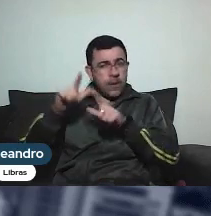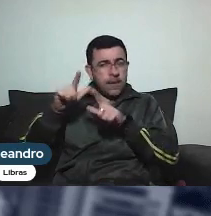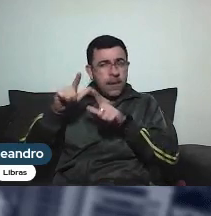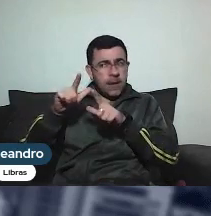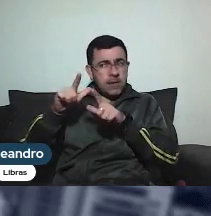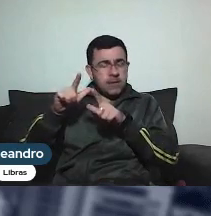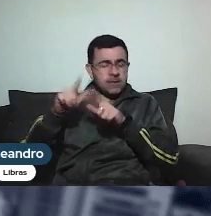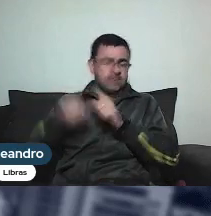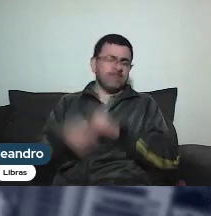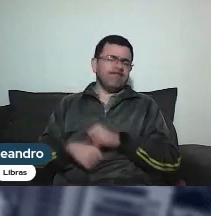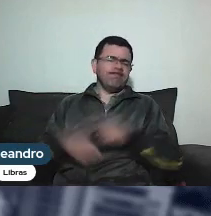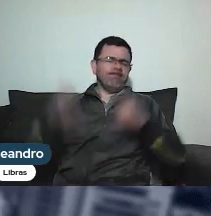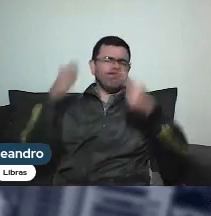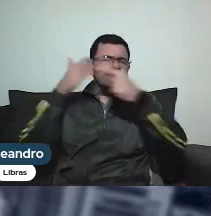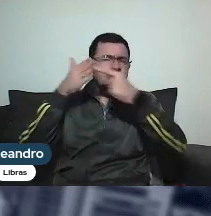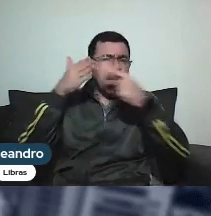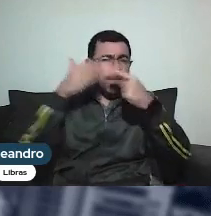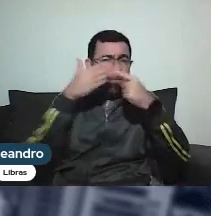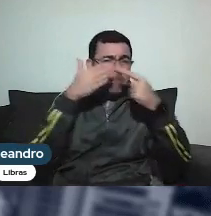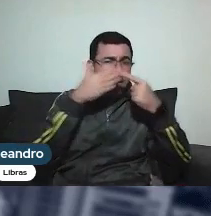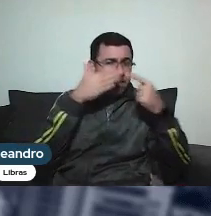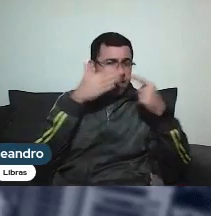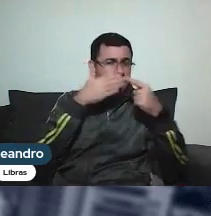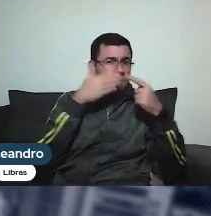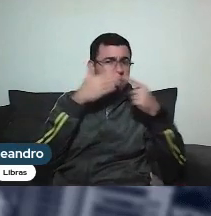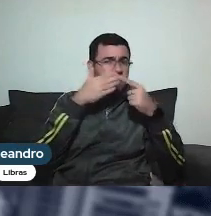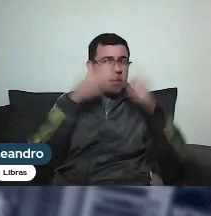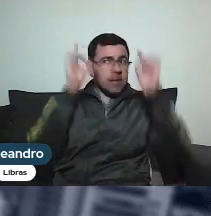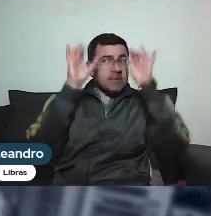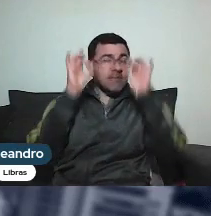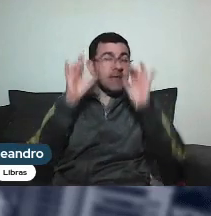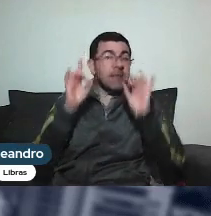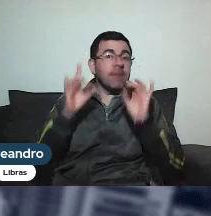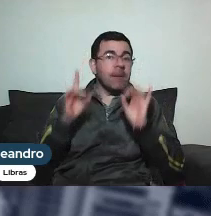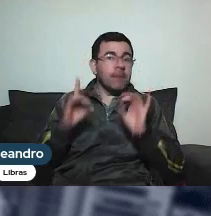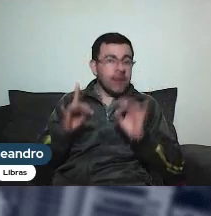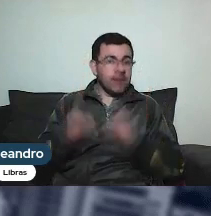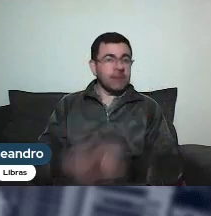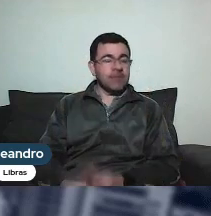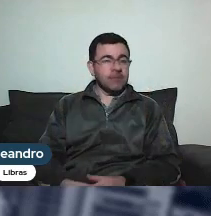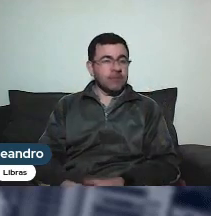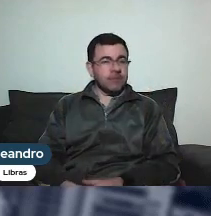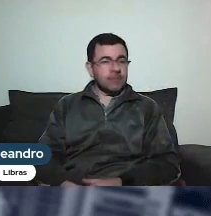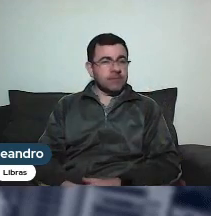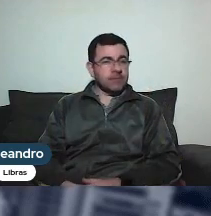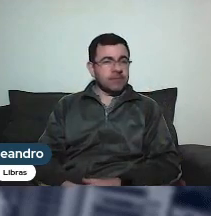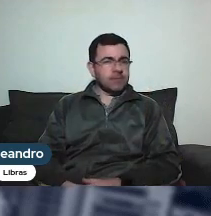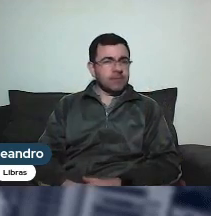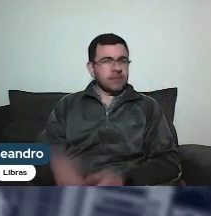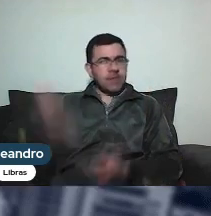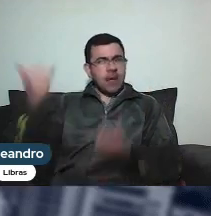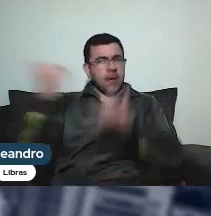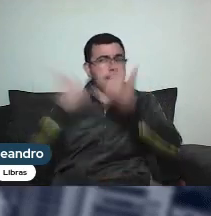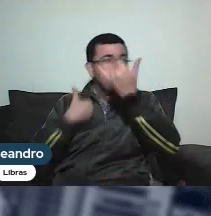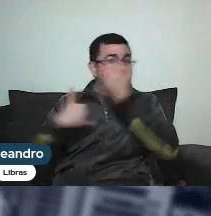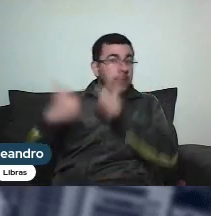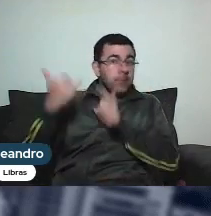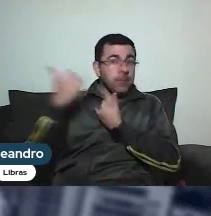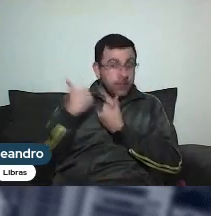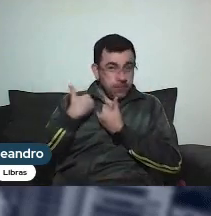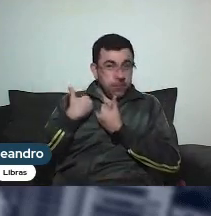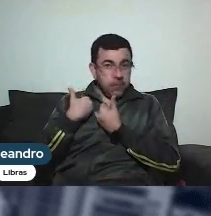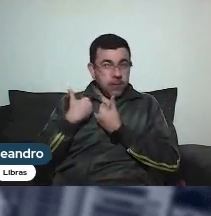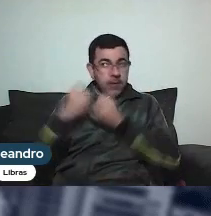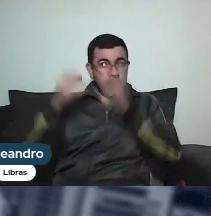estratégias e ações táticas para conseguir, entre outras, as notícias e informações oficiais